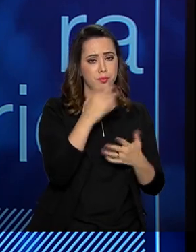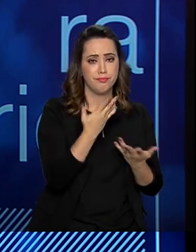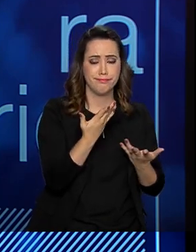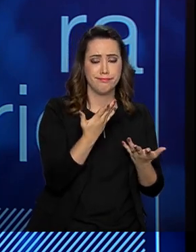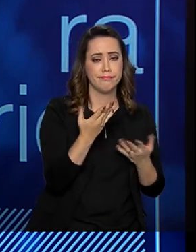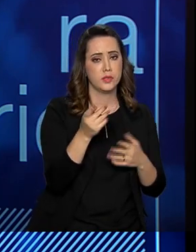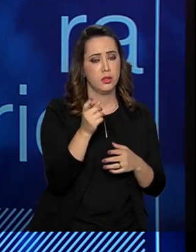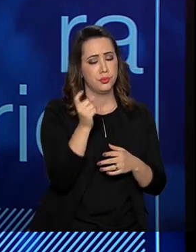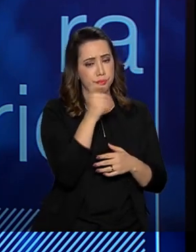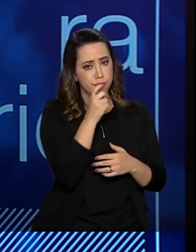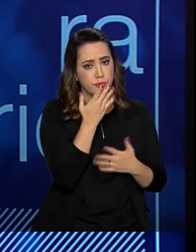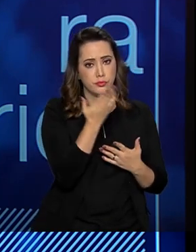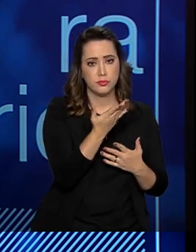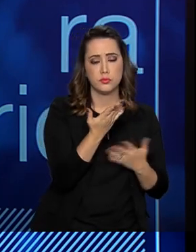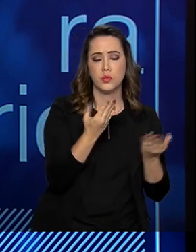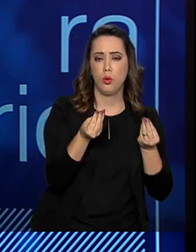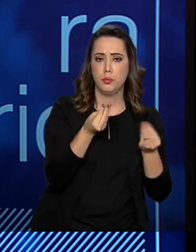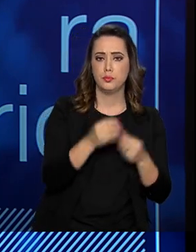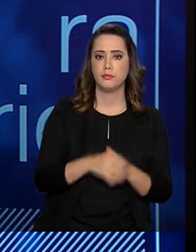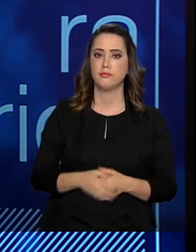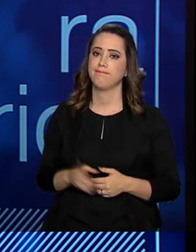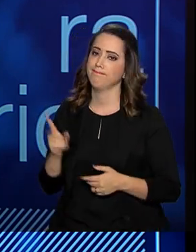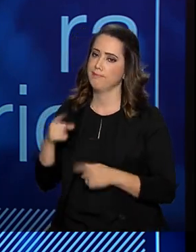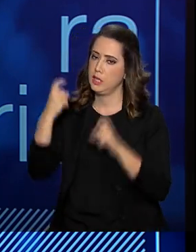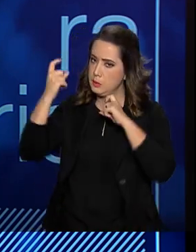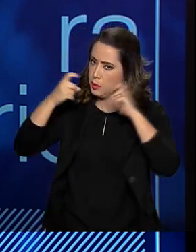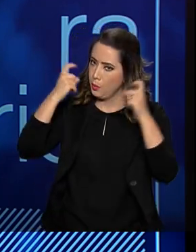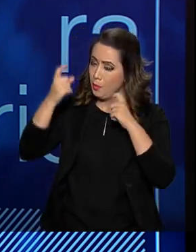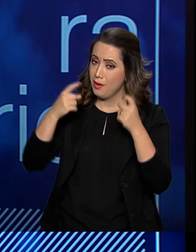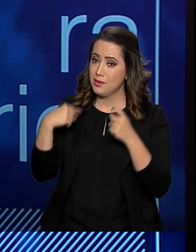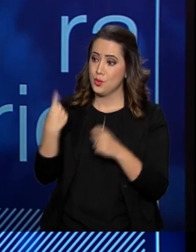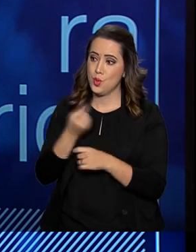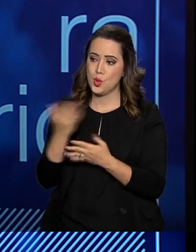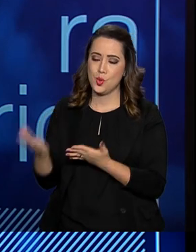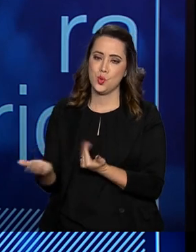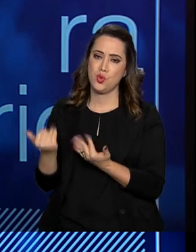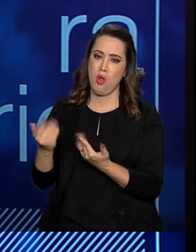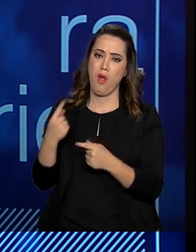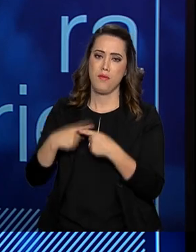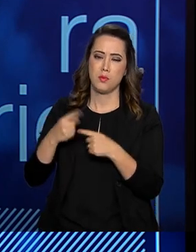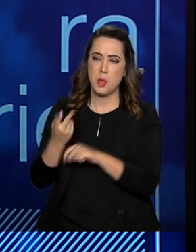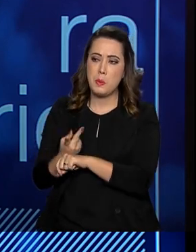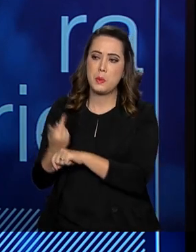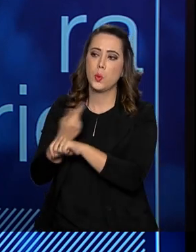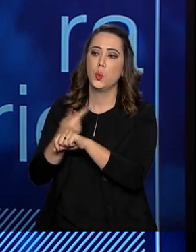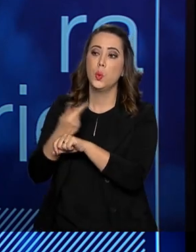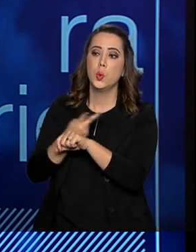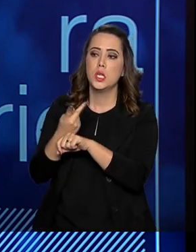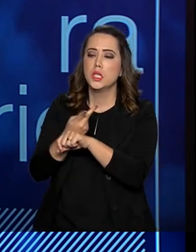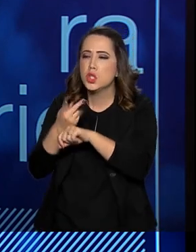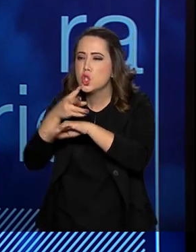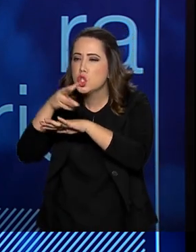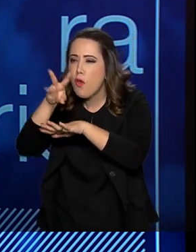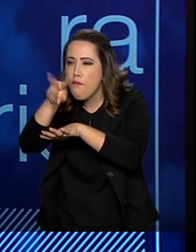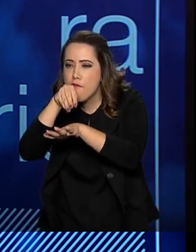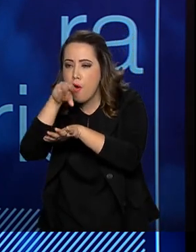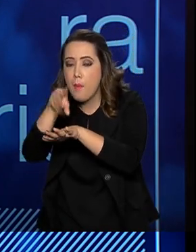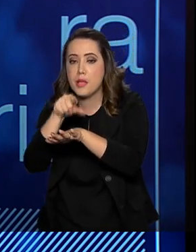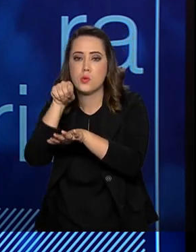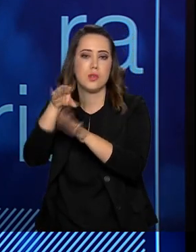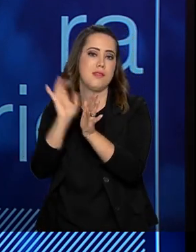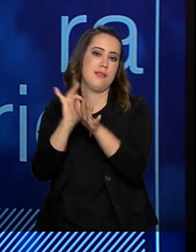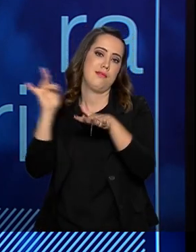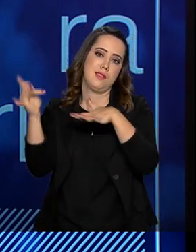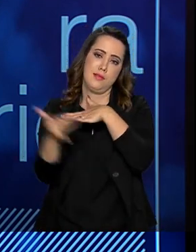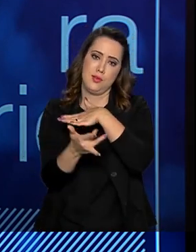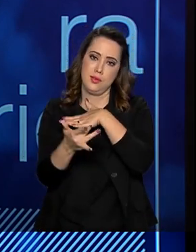que estão constantemente utilizando as redes sociais como fonte de informação. É um mito, isso não é verdade,